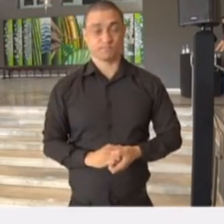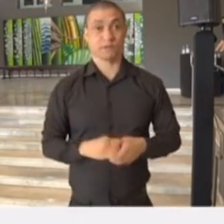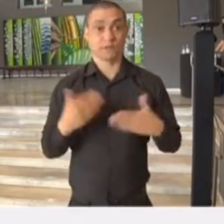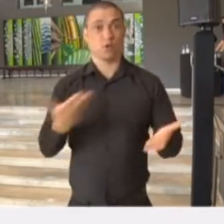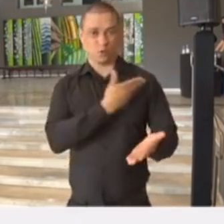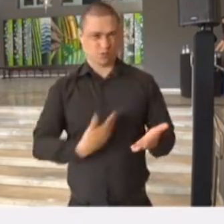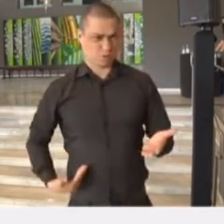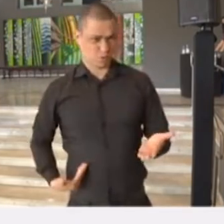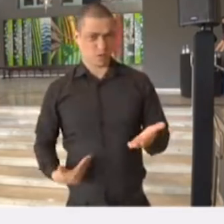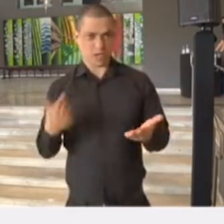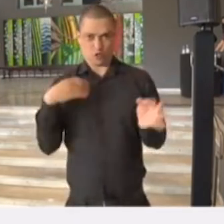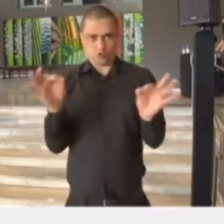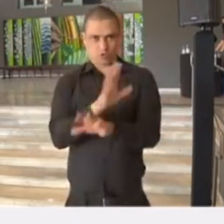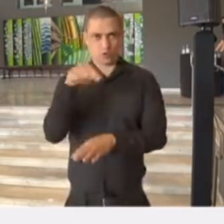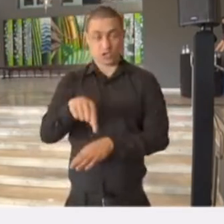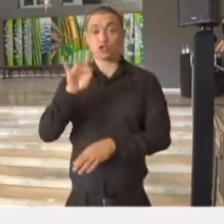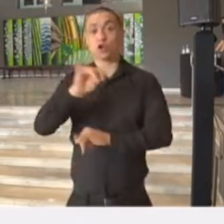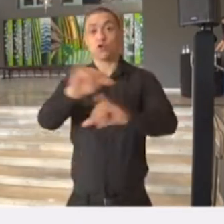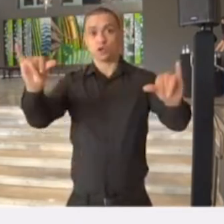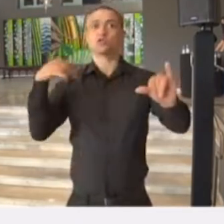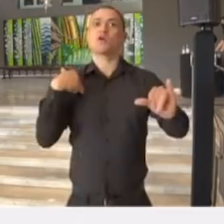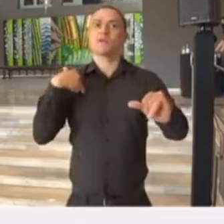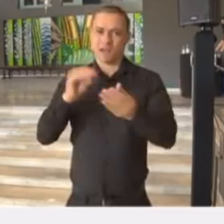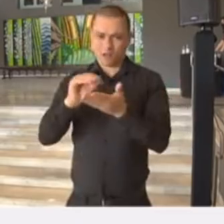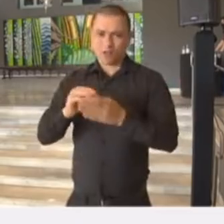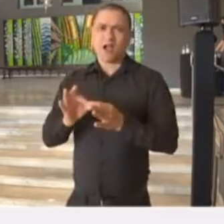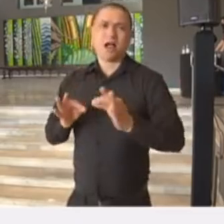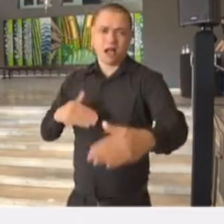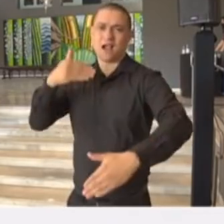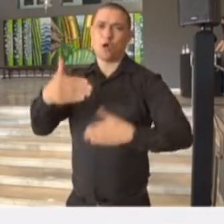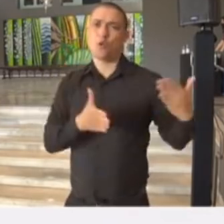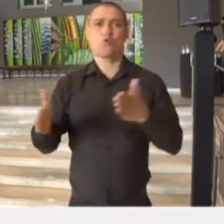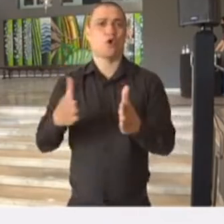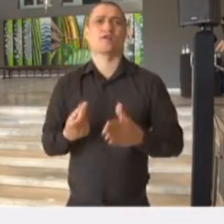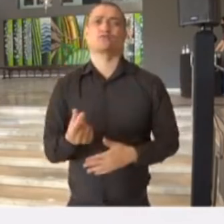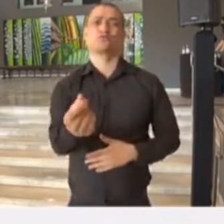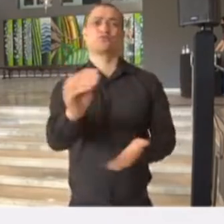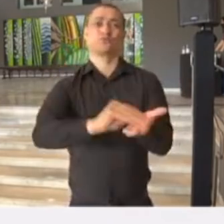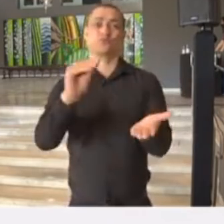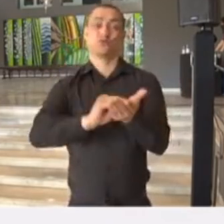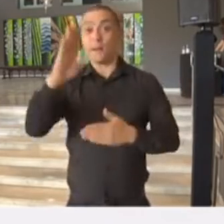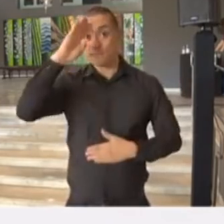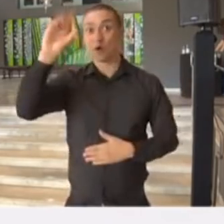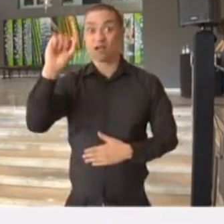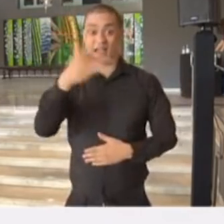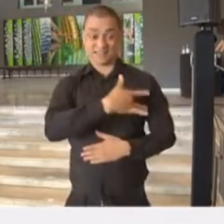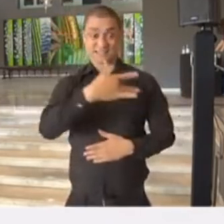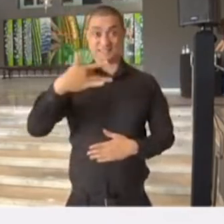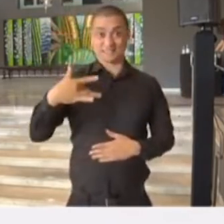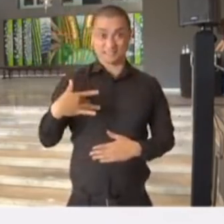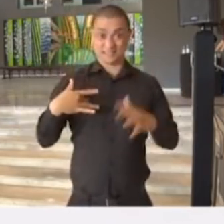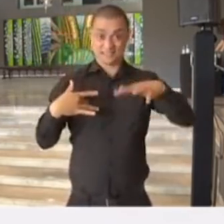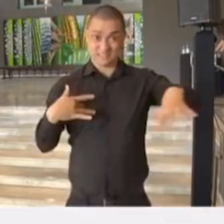Governador, encerro por aqui, dizendo que a gente ainda tem uma longa jornada, mas algo que é fundamental é que a saúde tem